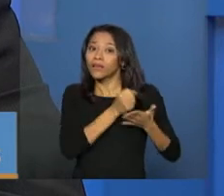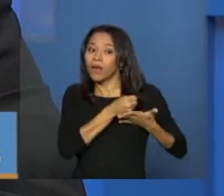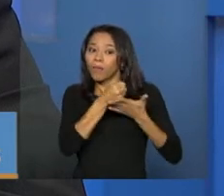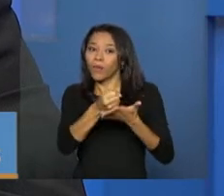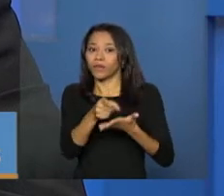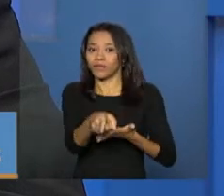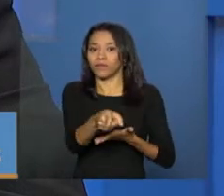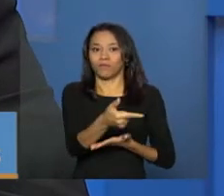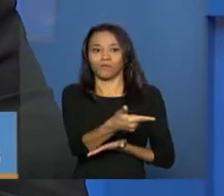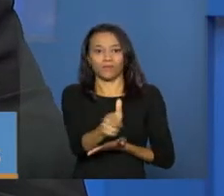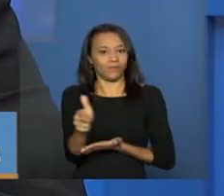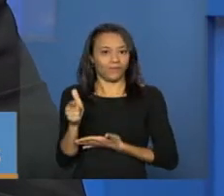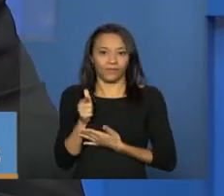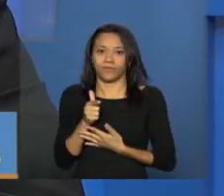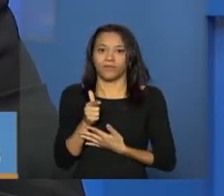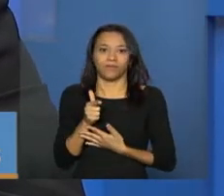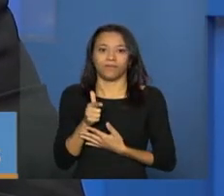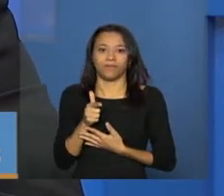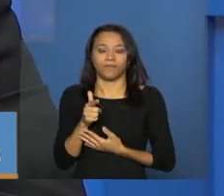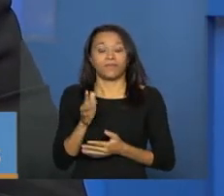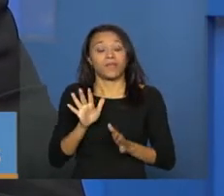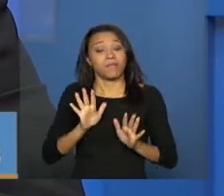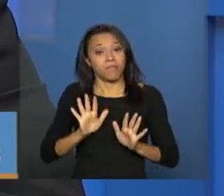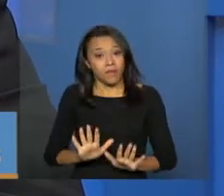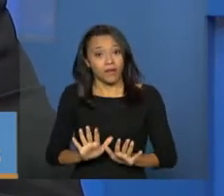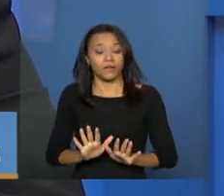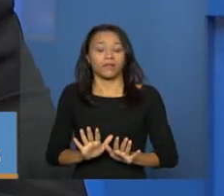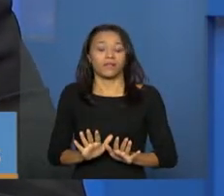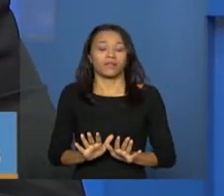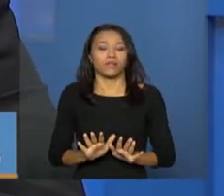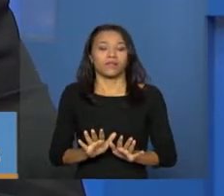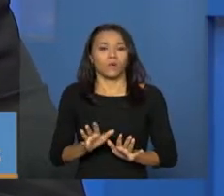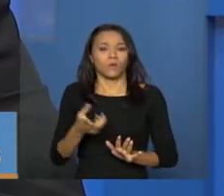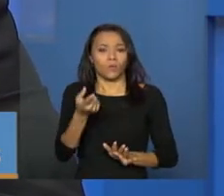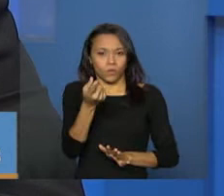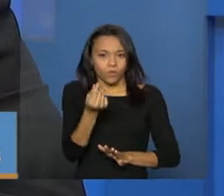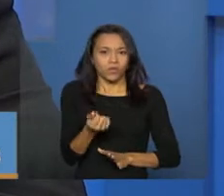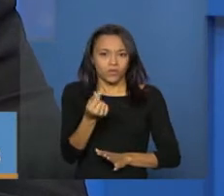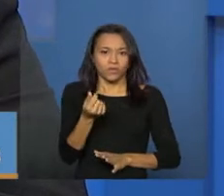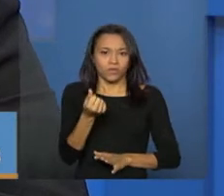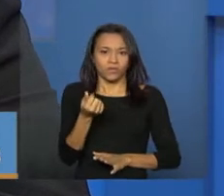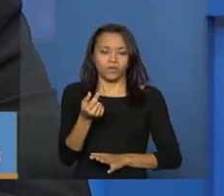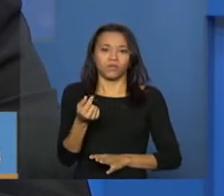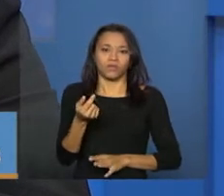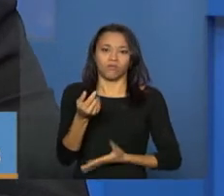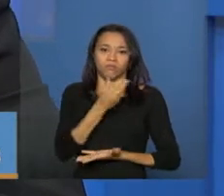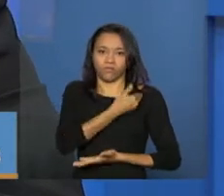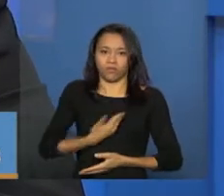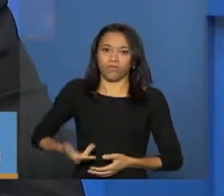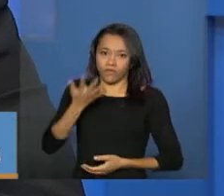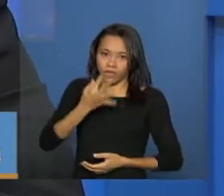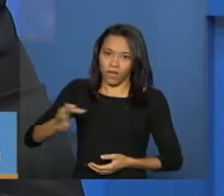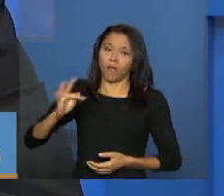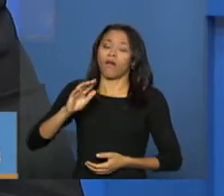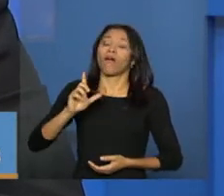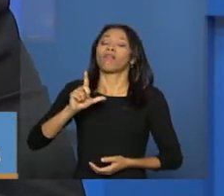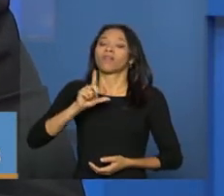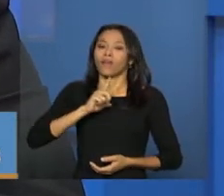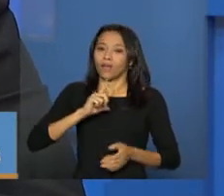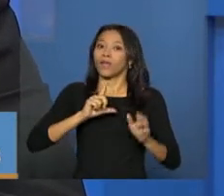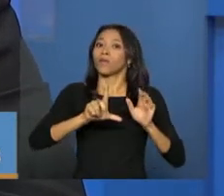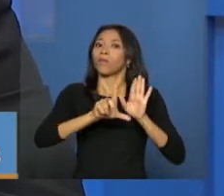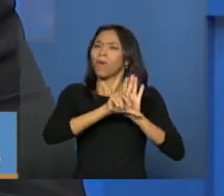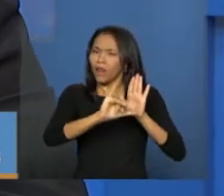e uma devida apuração, mas isso, o recurso da União, tendo uma lei específica no âmbito